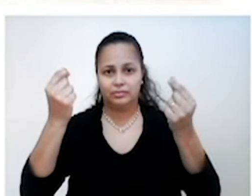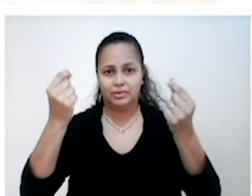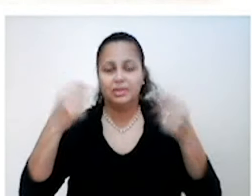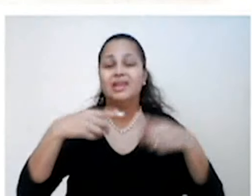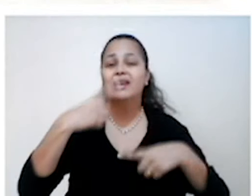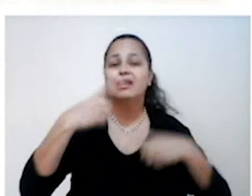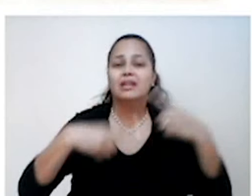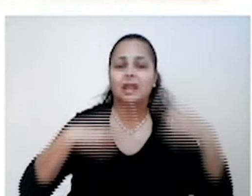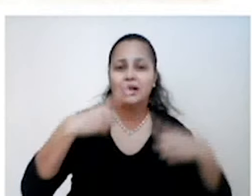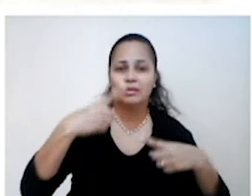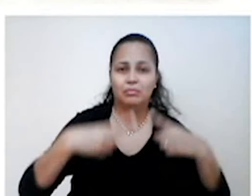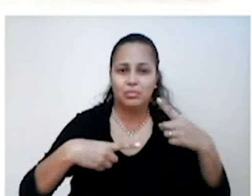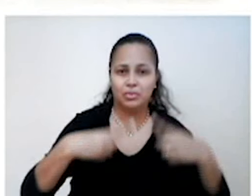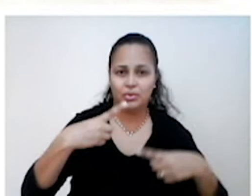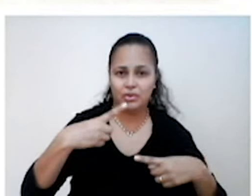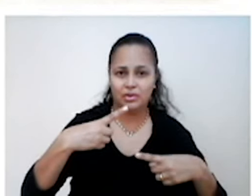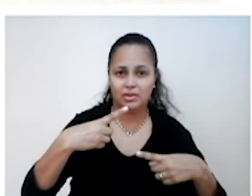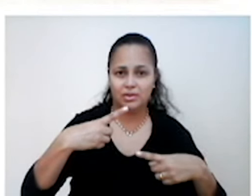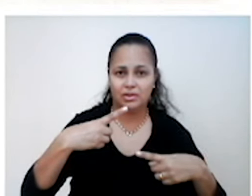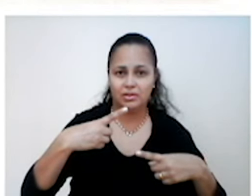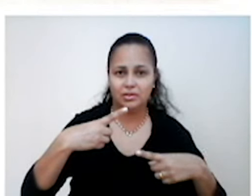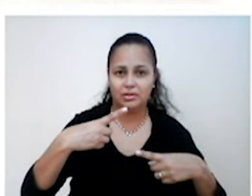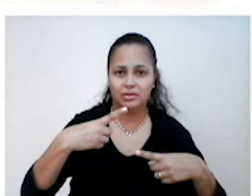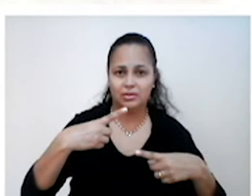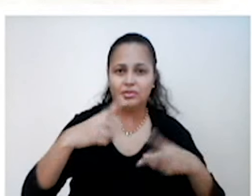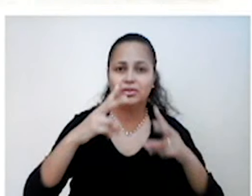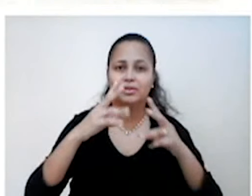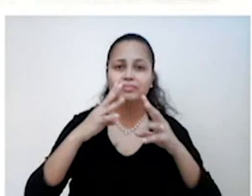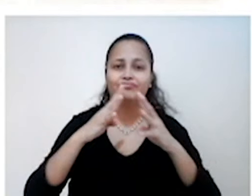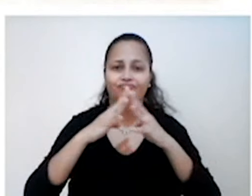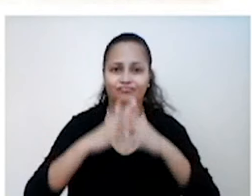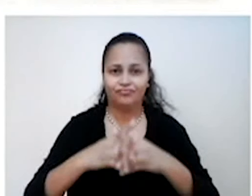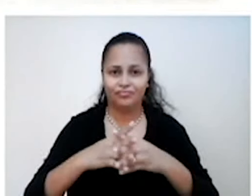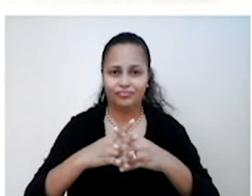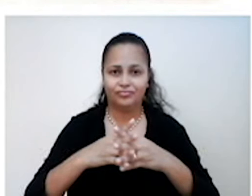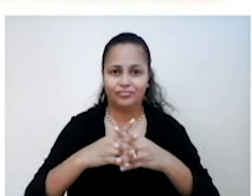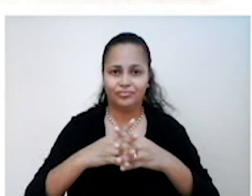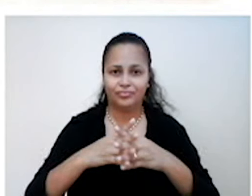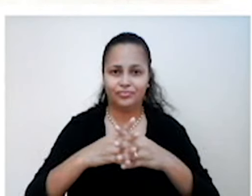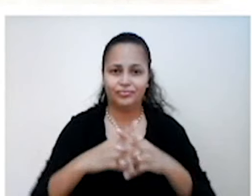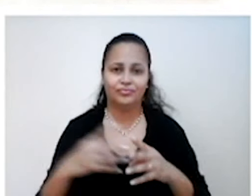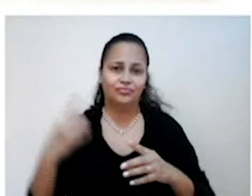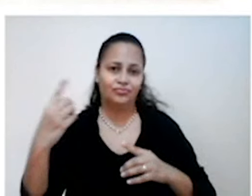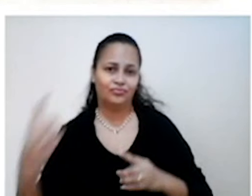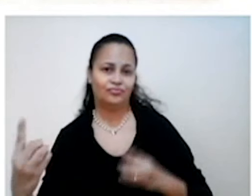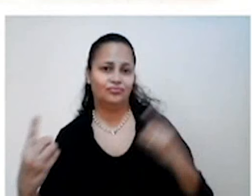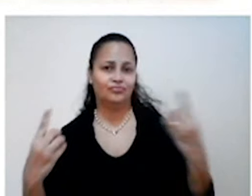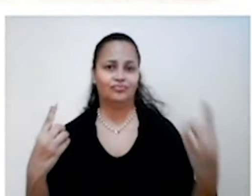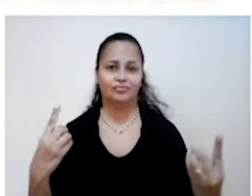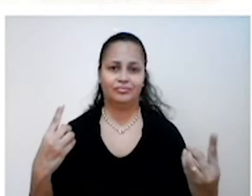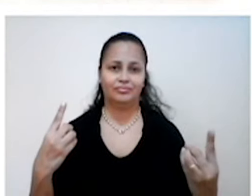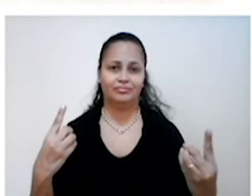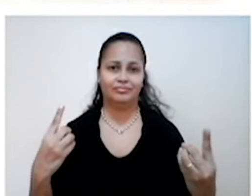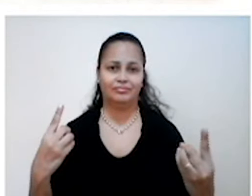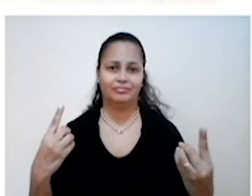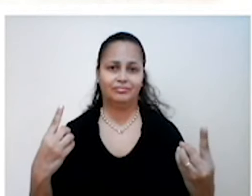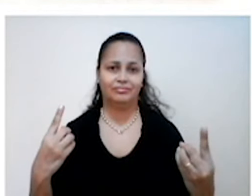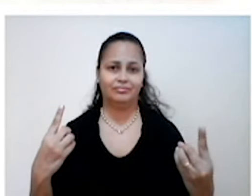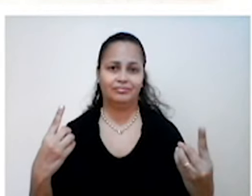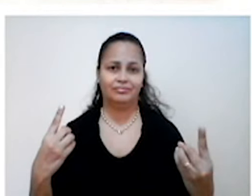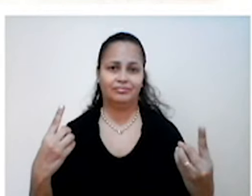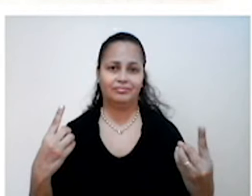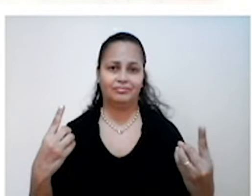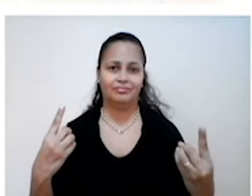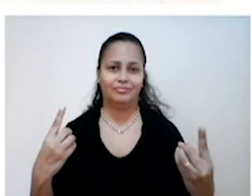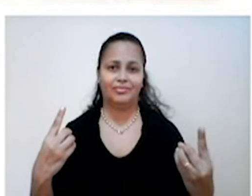política. O que seria a radicalização política? Políticas de extrema, extrema direita, extrema esquerda, tudo que é extrema a gente